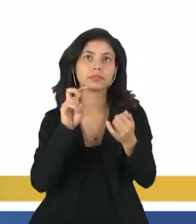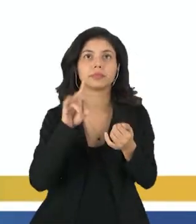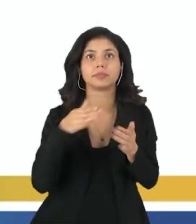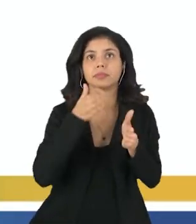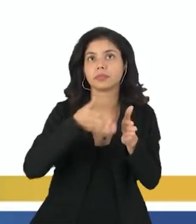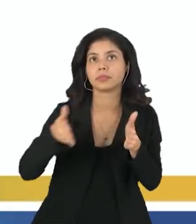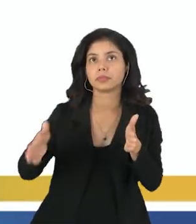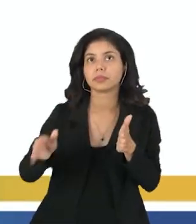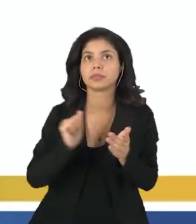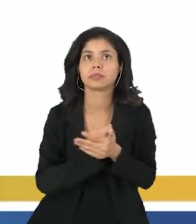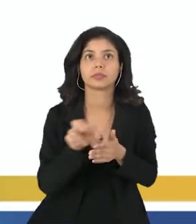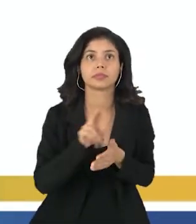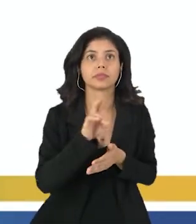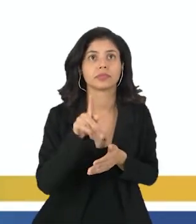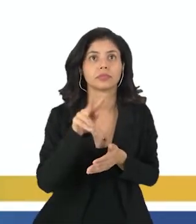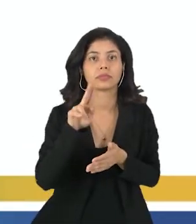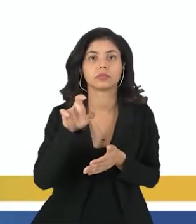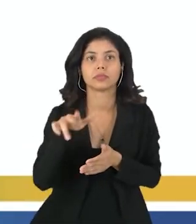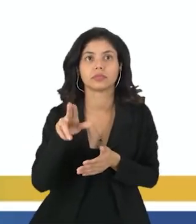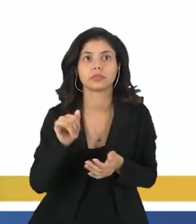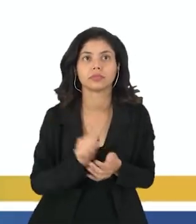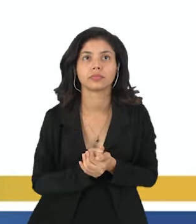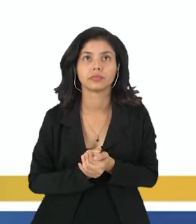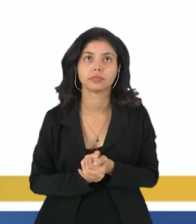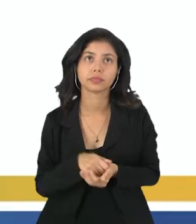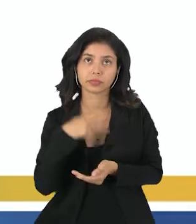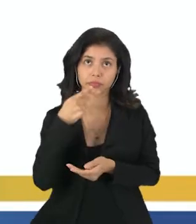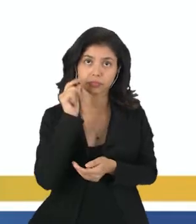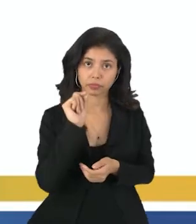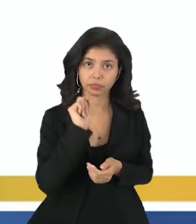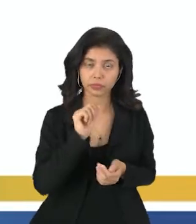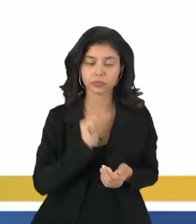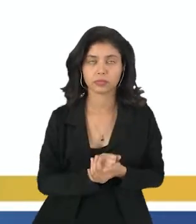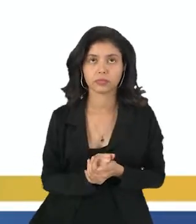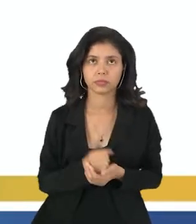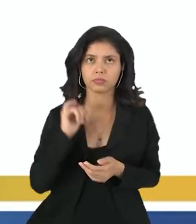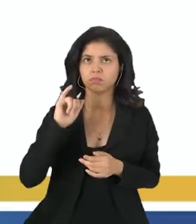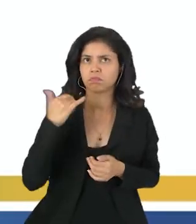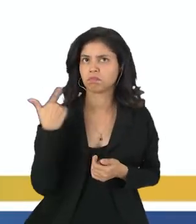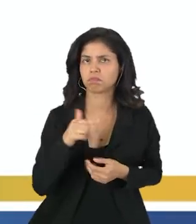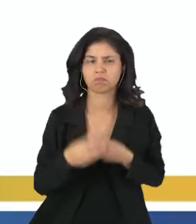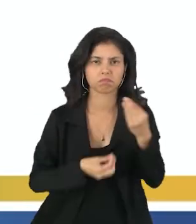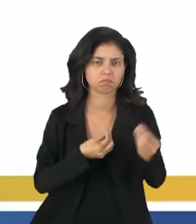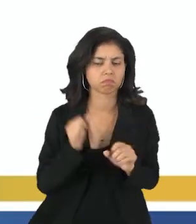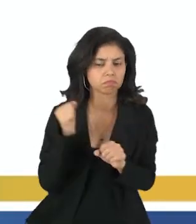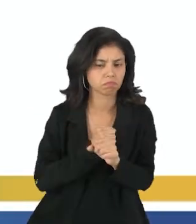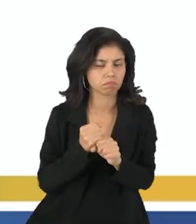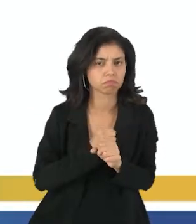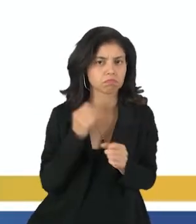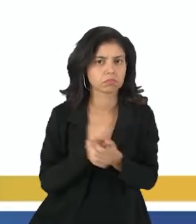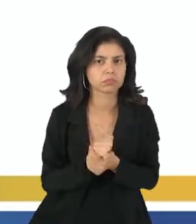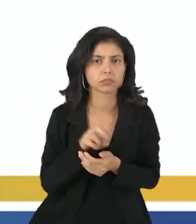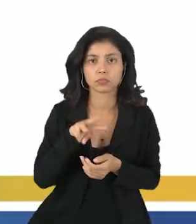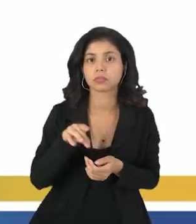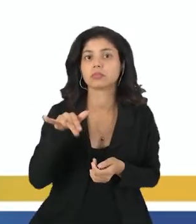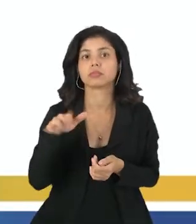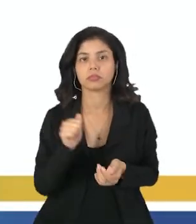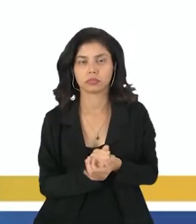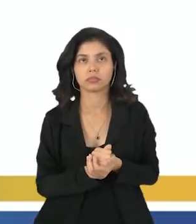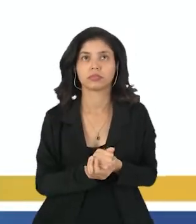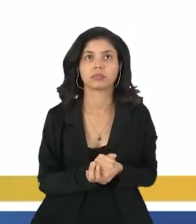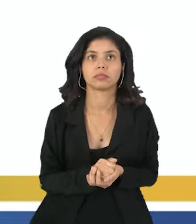tem uma escala inclusive com o nome dele, e ele diz que é impossível a construção de uma máquina